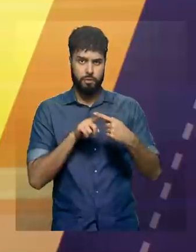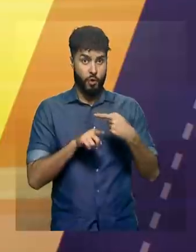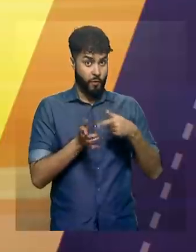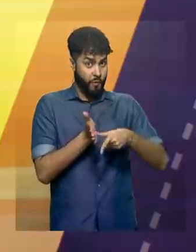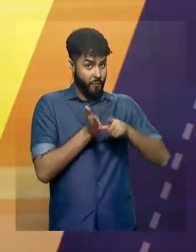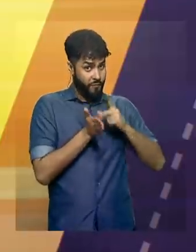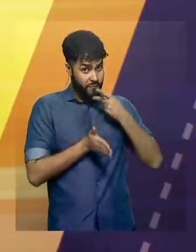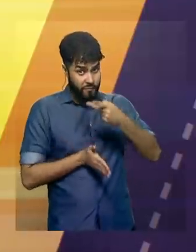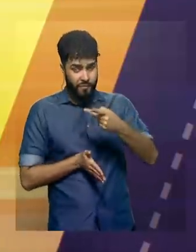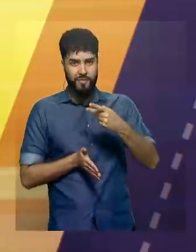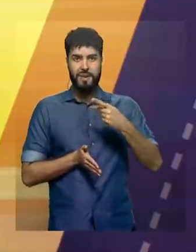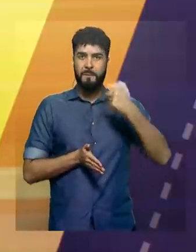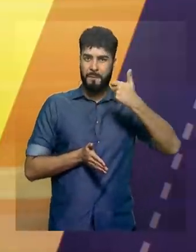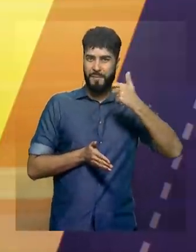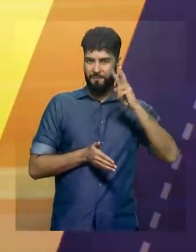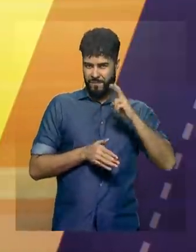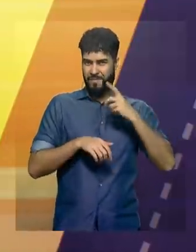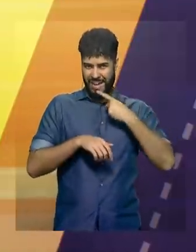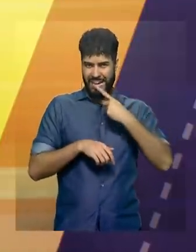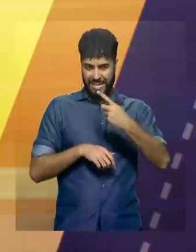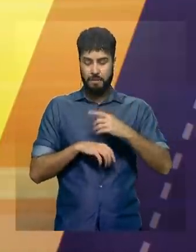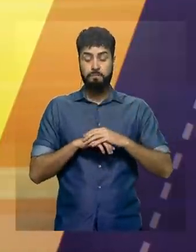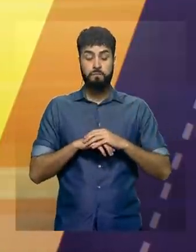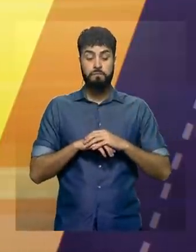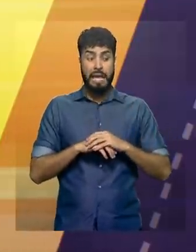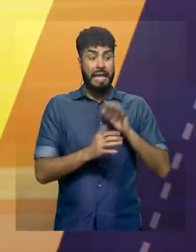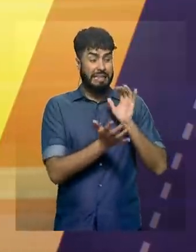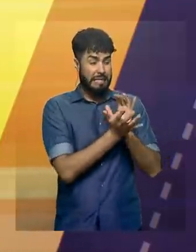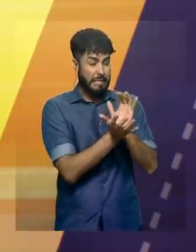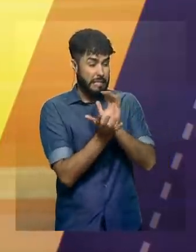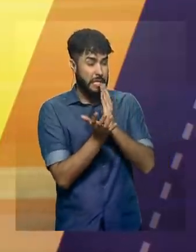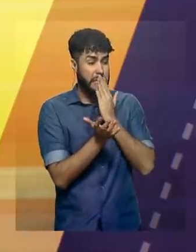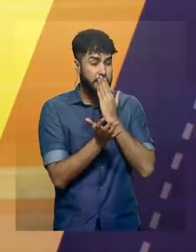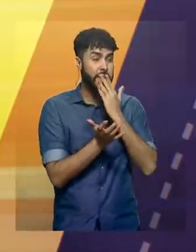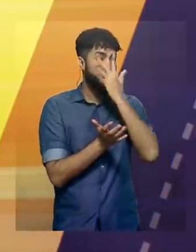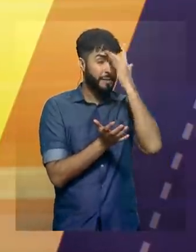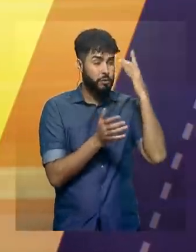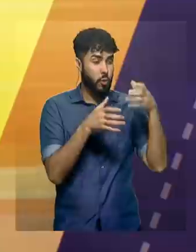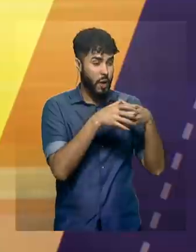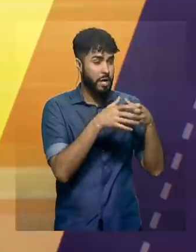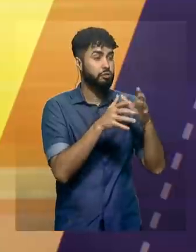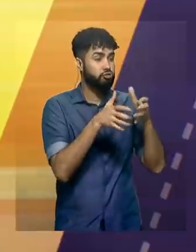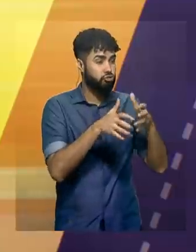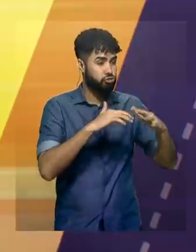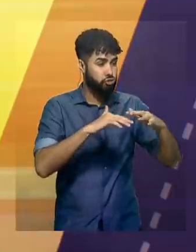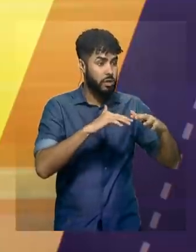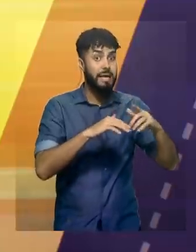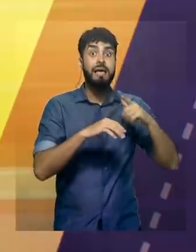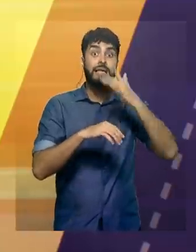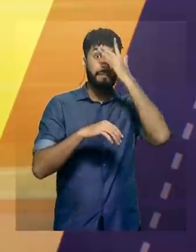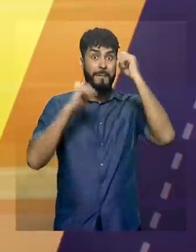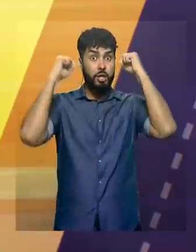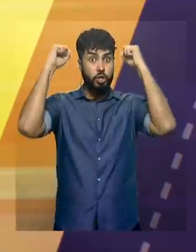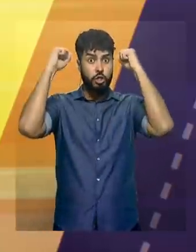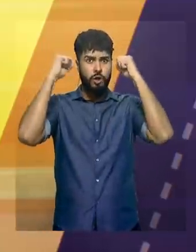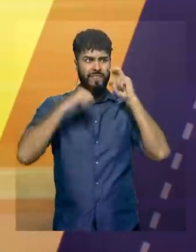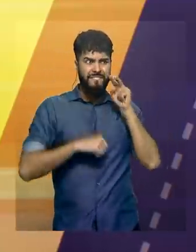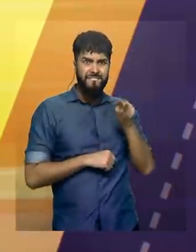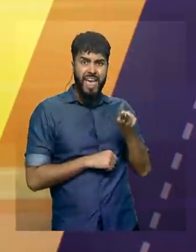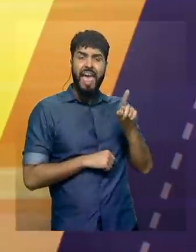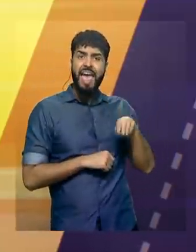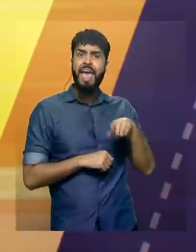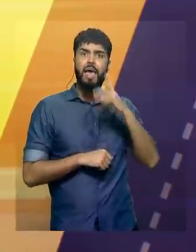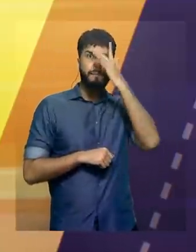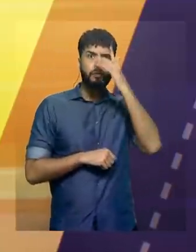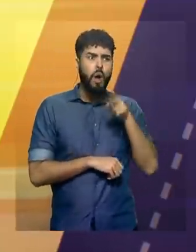disse na primeira participação, muitas dessas equipes, o telespectador, o torcedor, todo mundo vai perceber, são equipes que